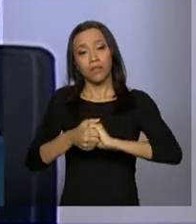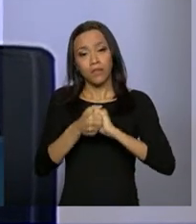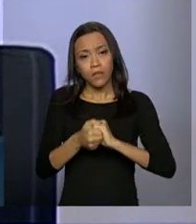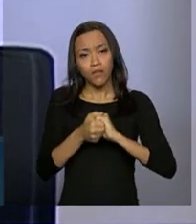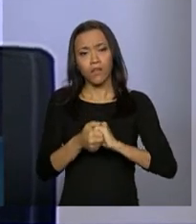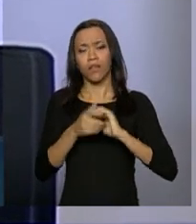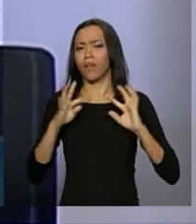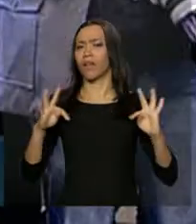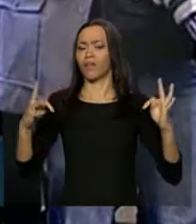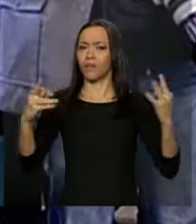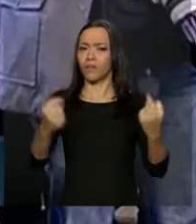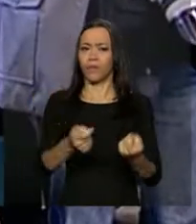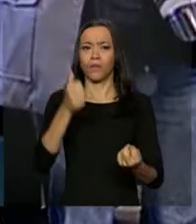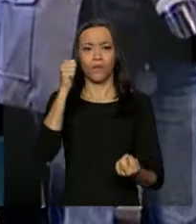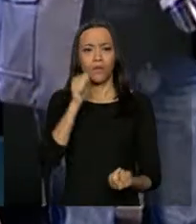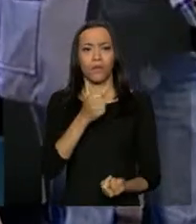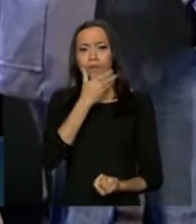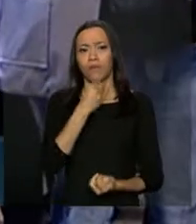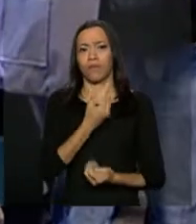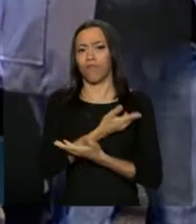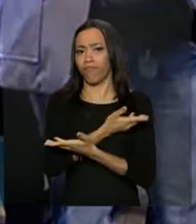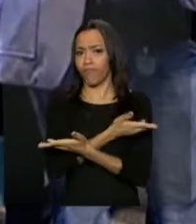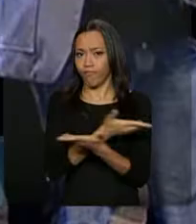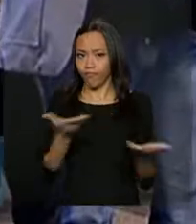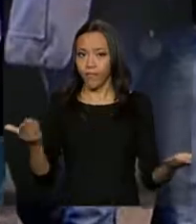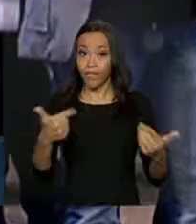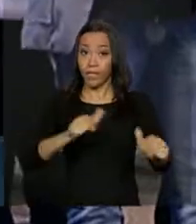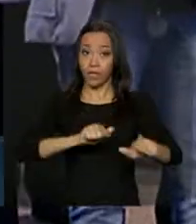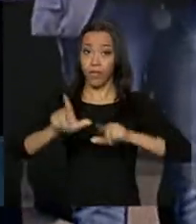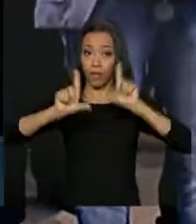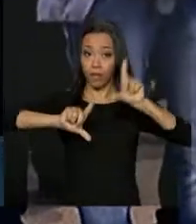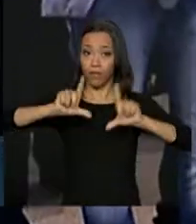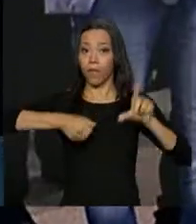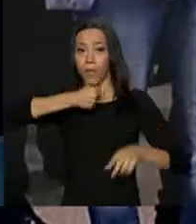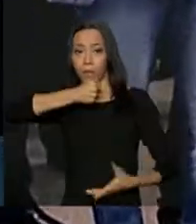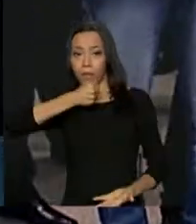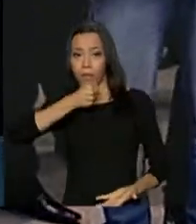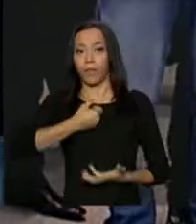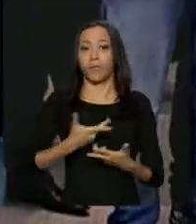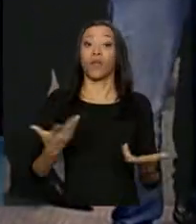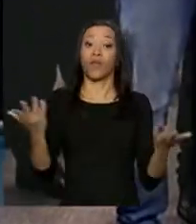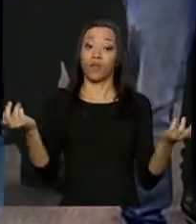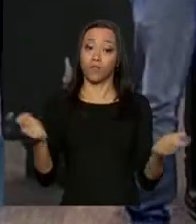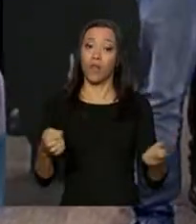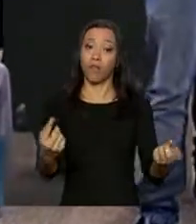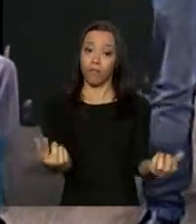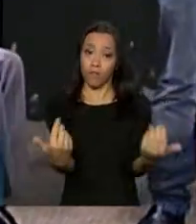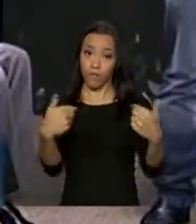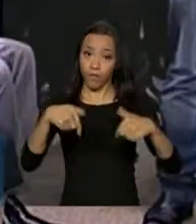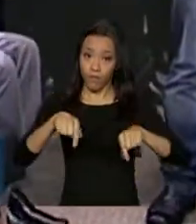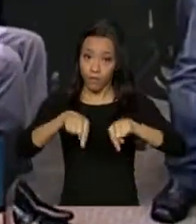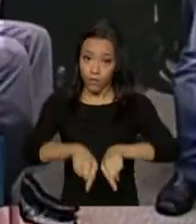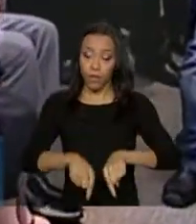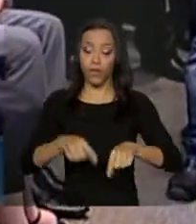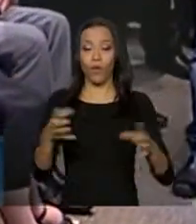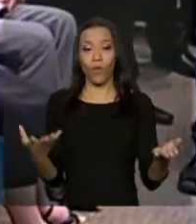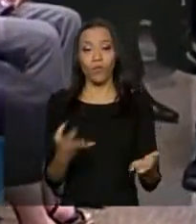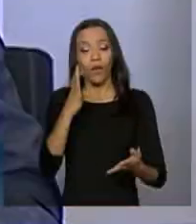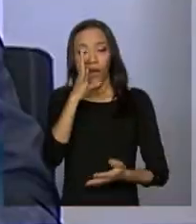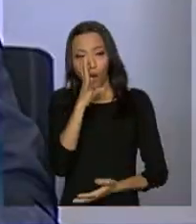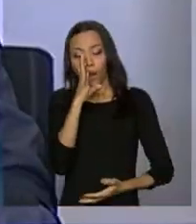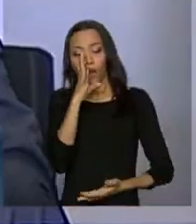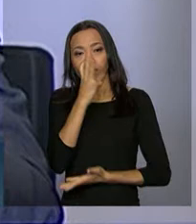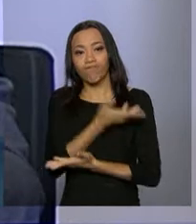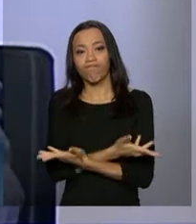e todas, membros da imprensa, que puderam estar aqui hoje prestigiando um